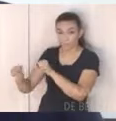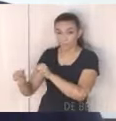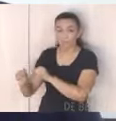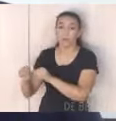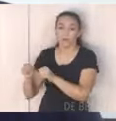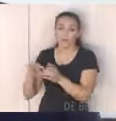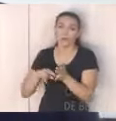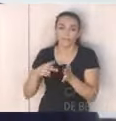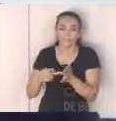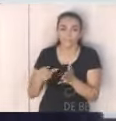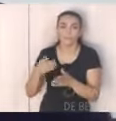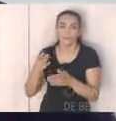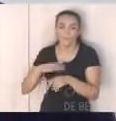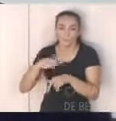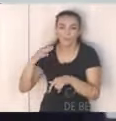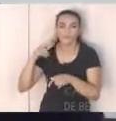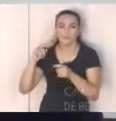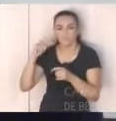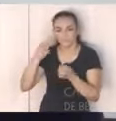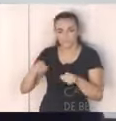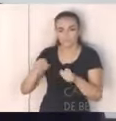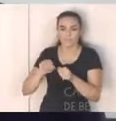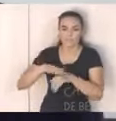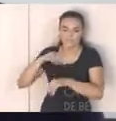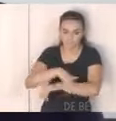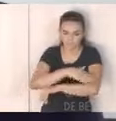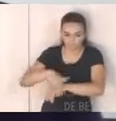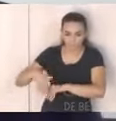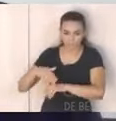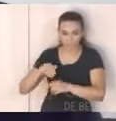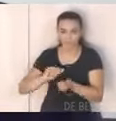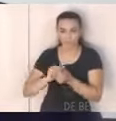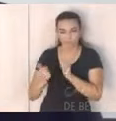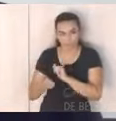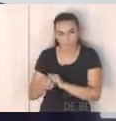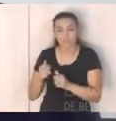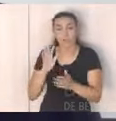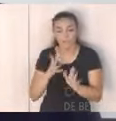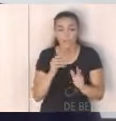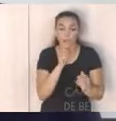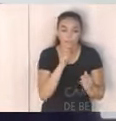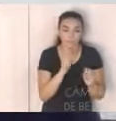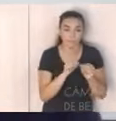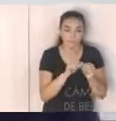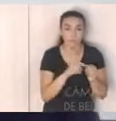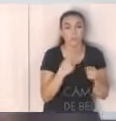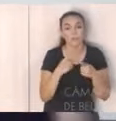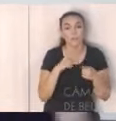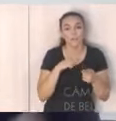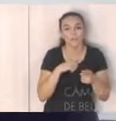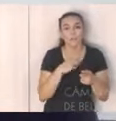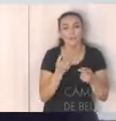que mais reassentamentos terão que ser feitos alguns já devem ser feitos lá porque existem muitas áreas de